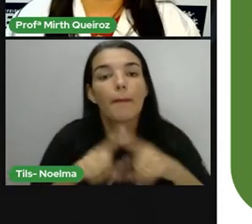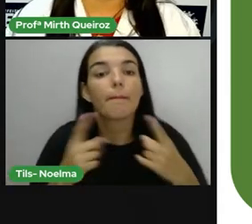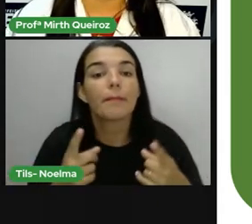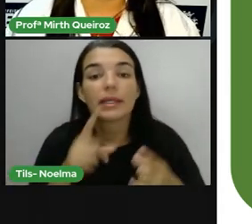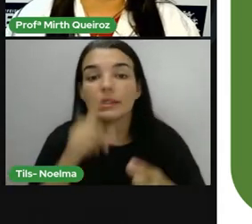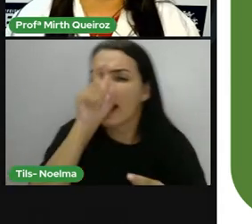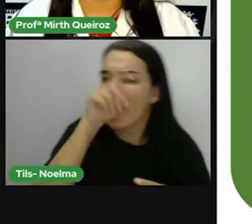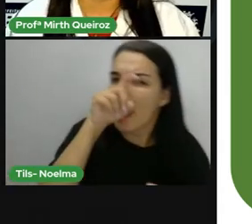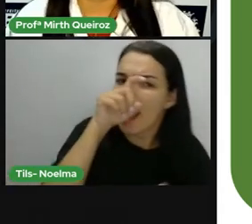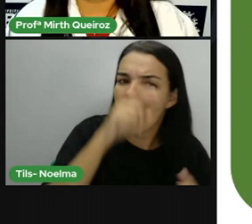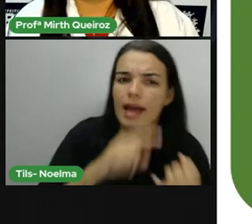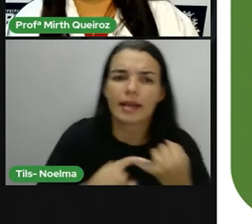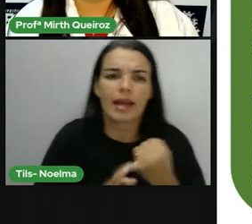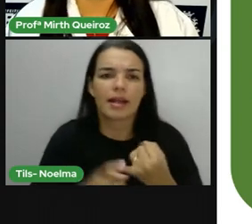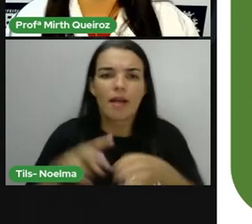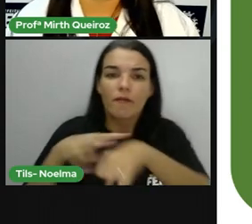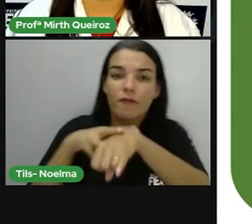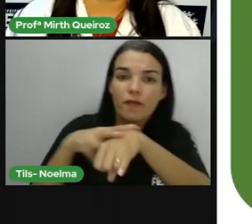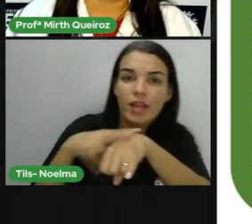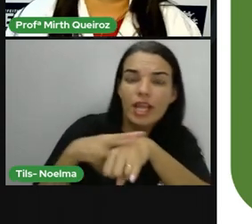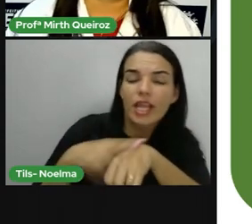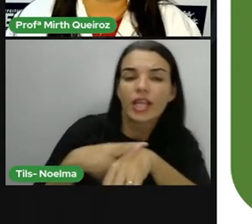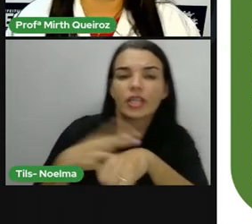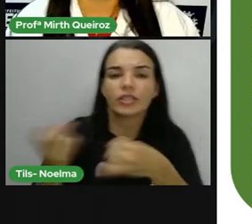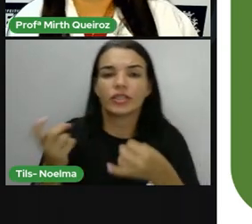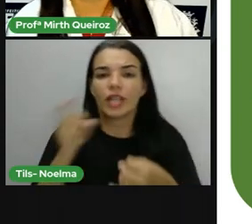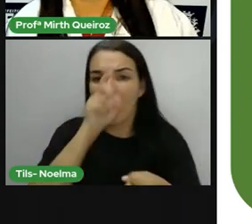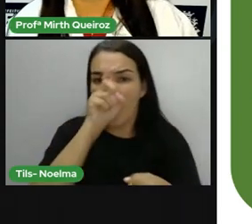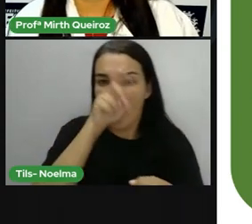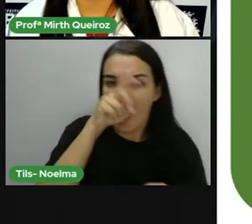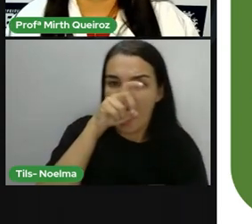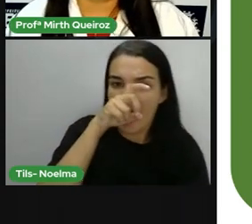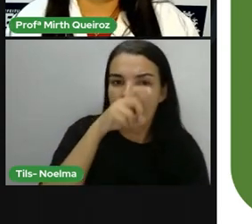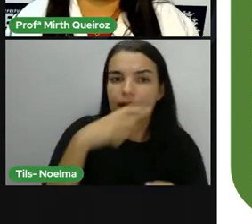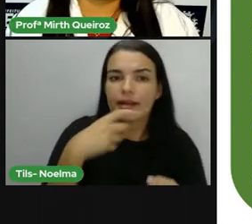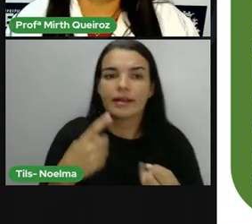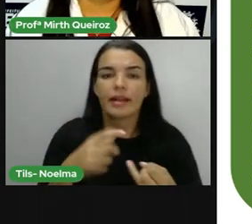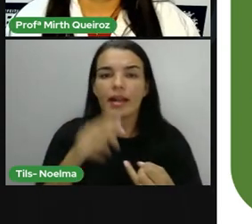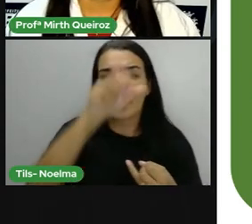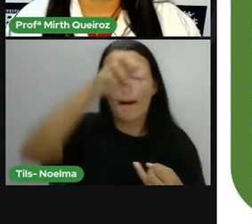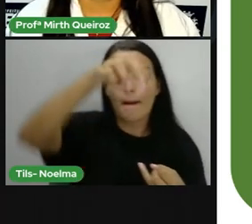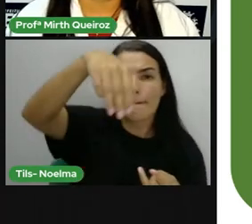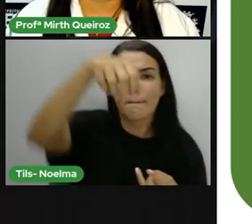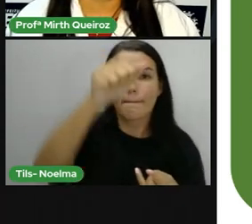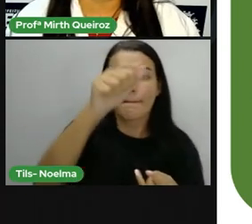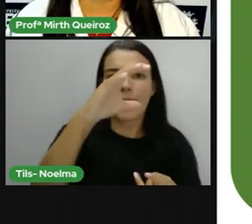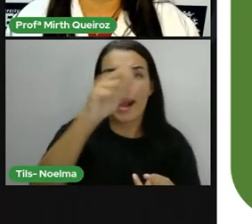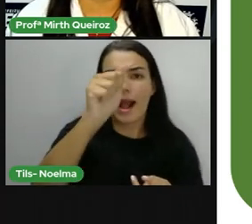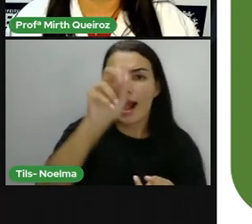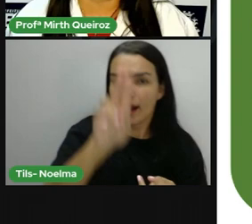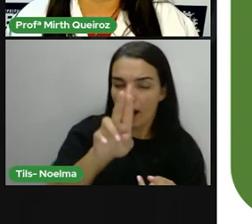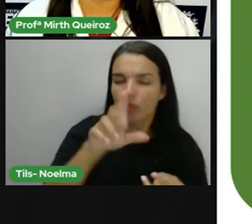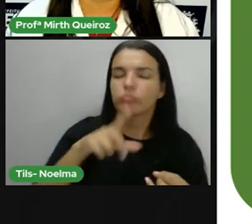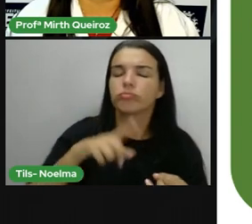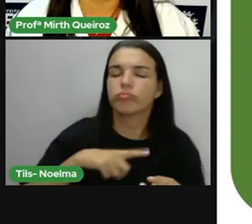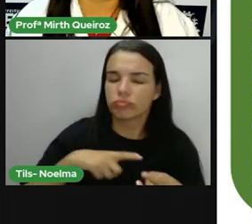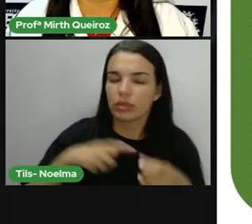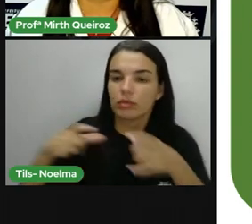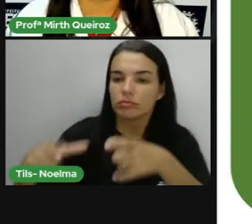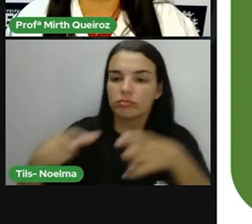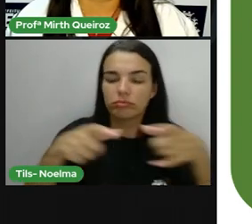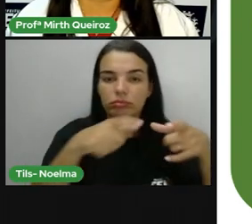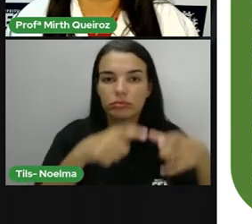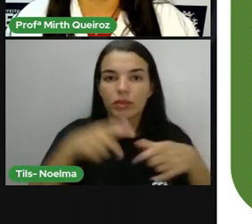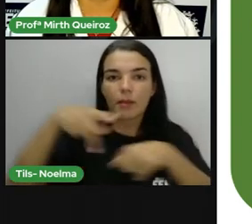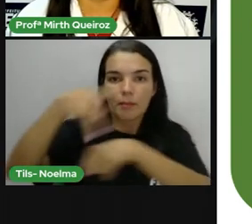-verde, arara-macau, arara-canga e macau, também habita outros países da América